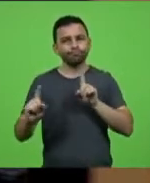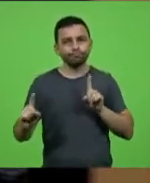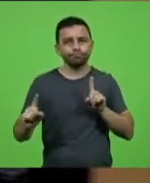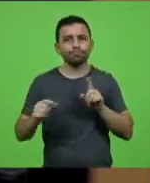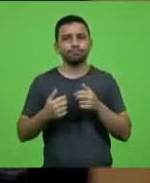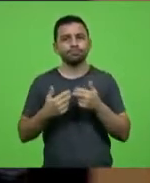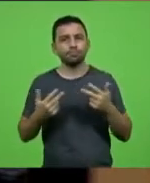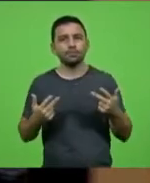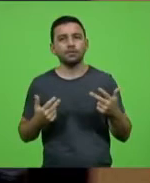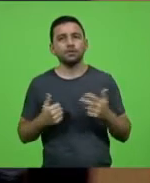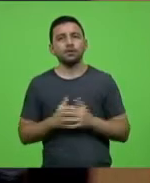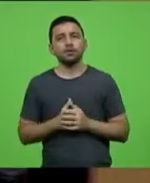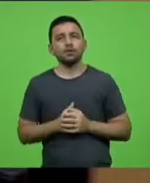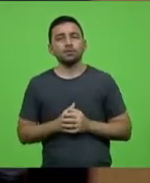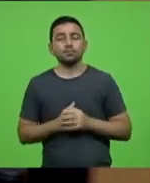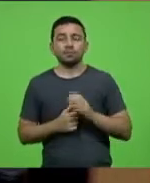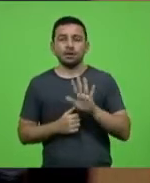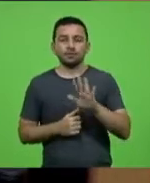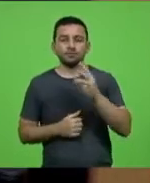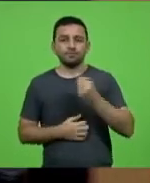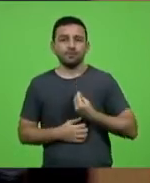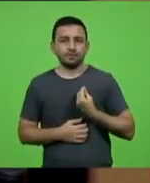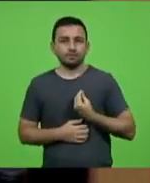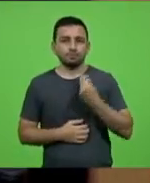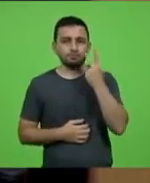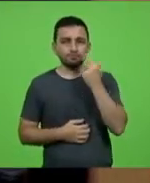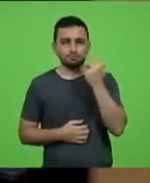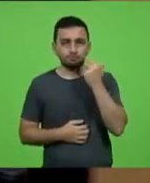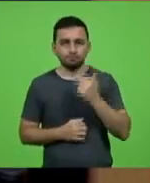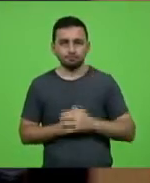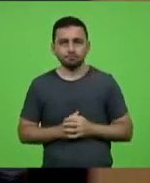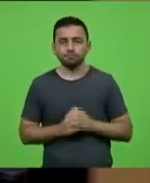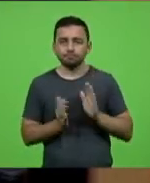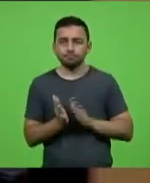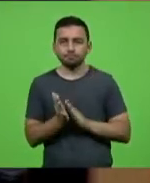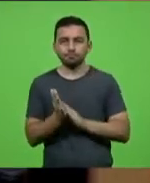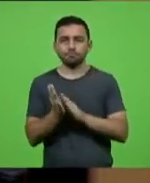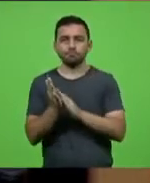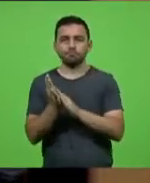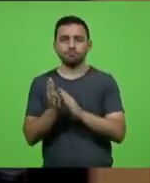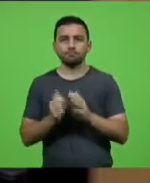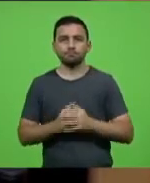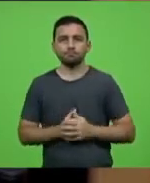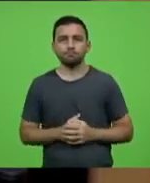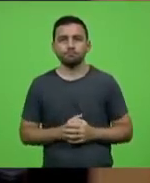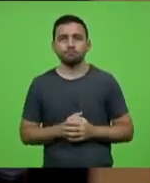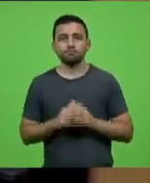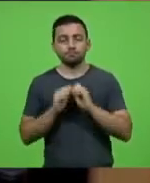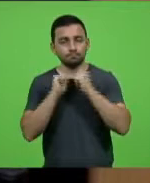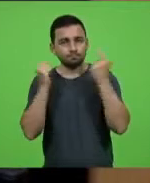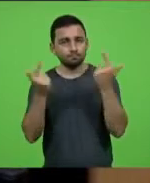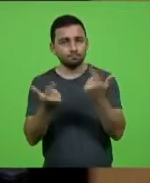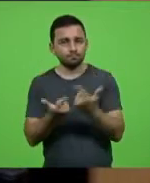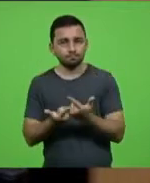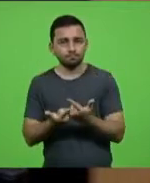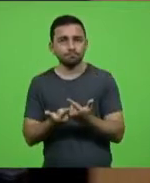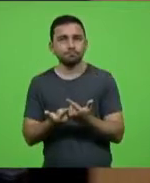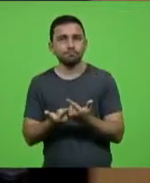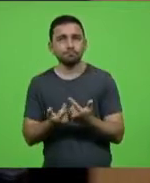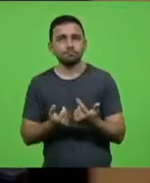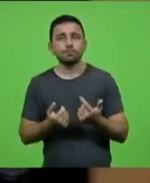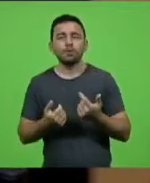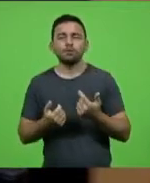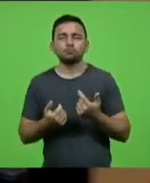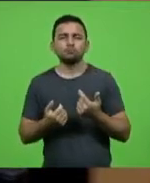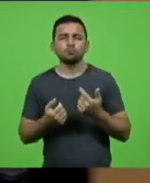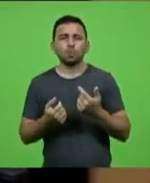mas voltar à vida normal. Então, quero parabenizar a Assembleia por esse, por